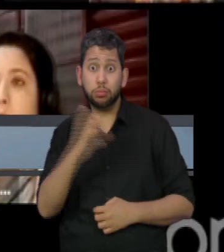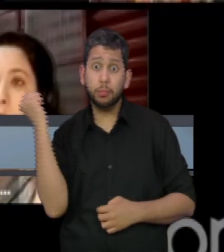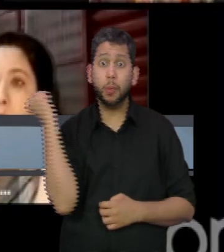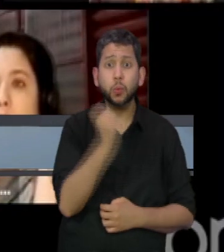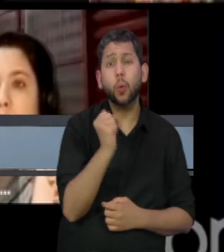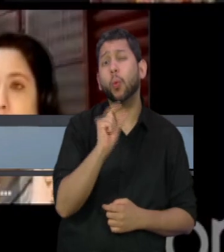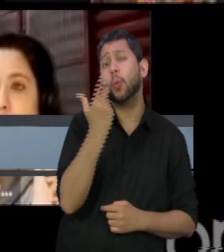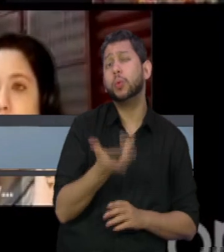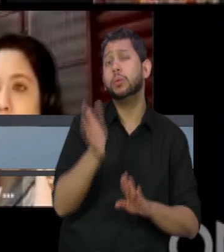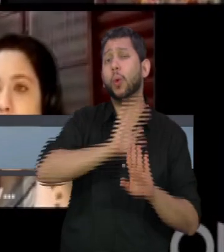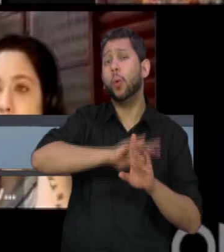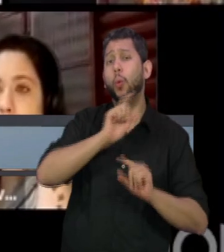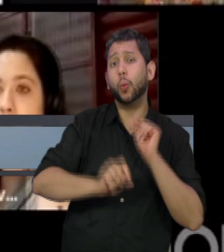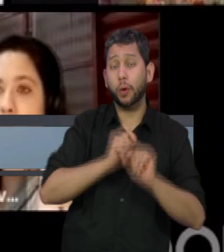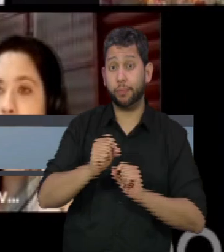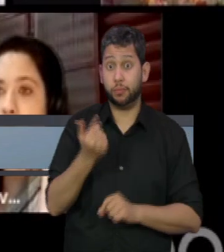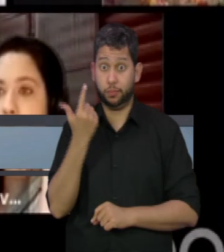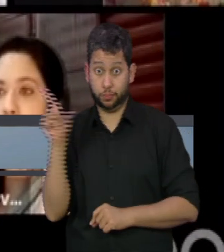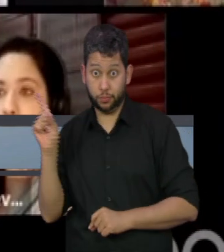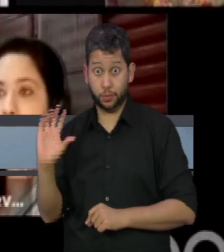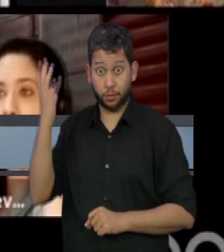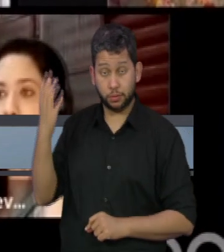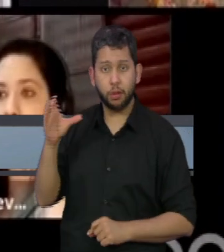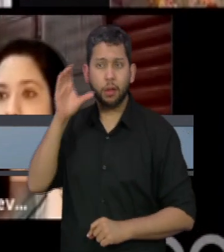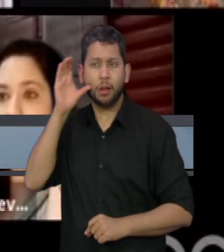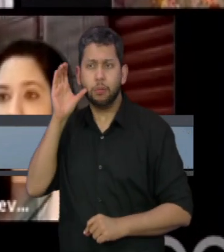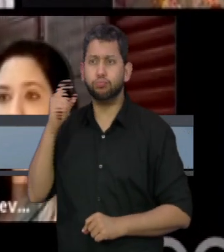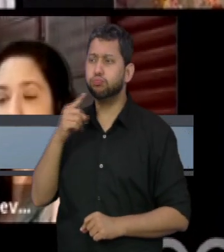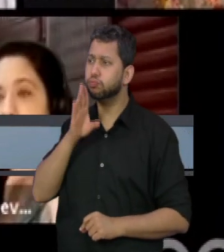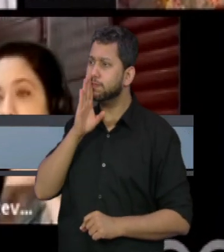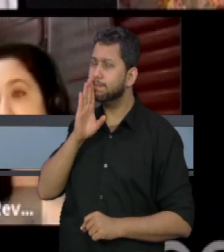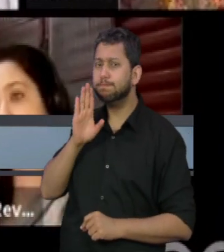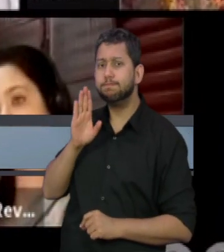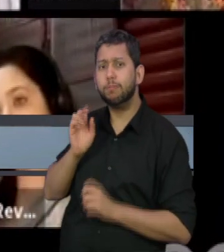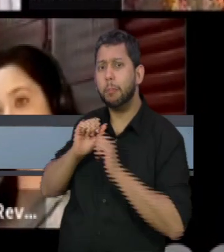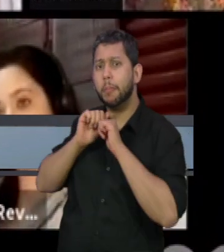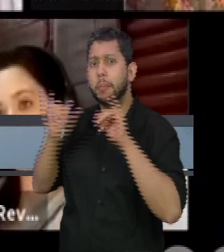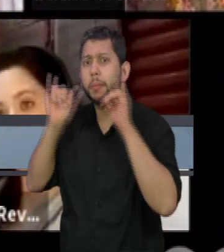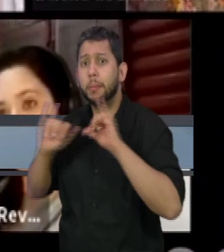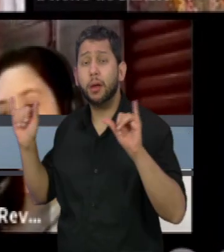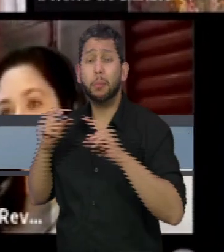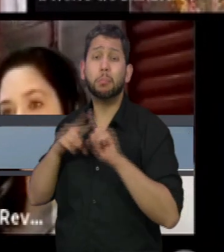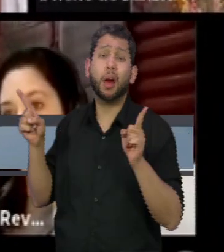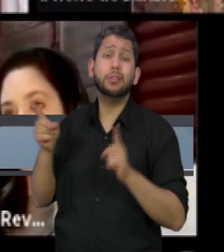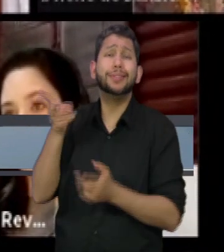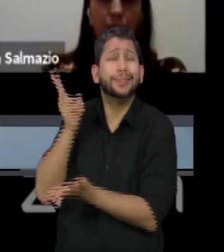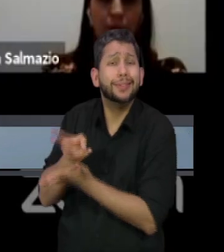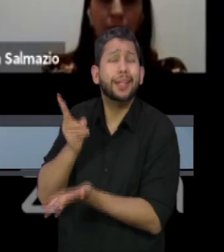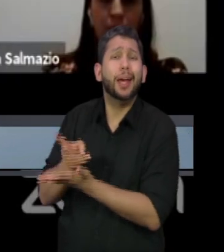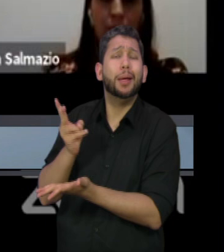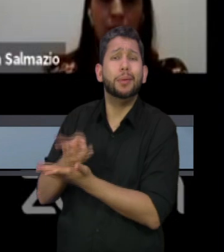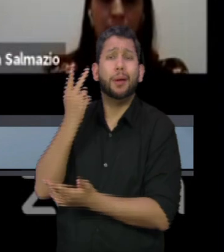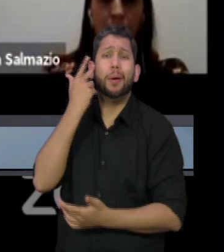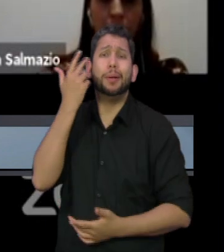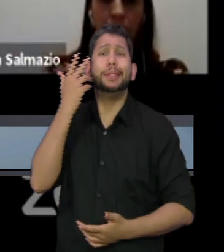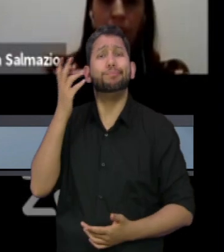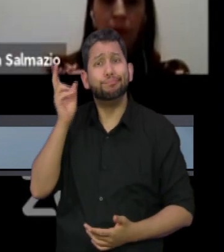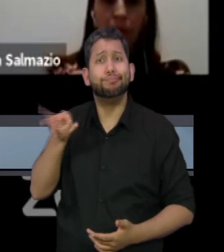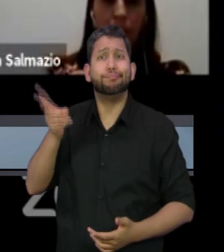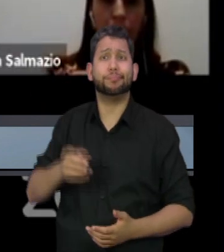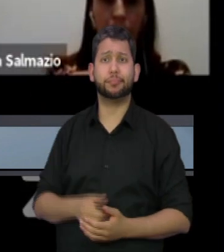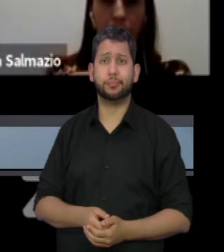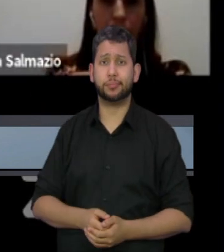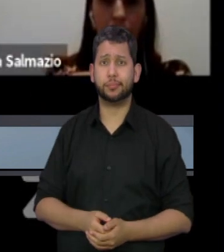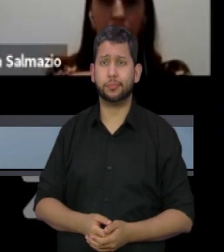muitos casos que a gente vai percebendo que são muito mais corriqueiros do que deveriam ser. É muito difícil